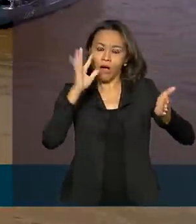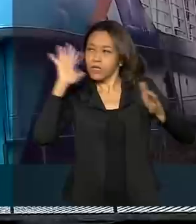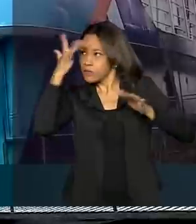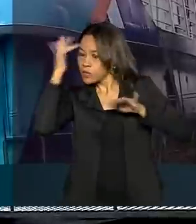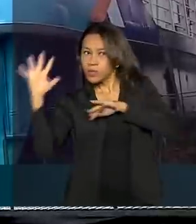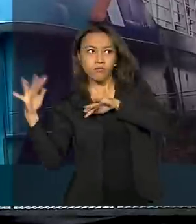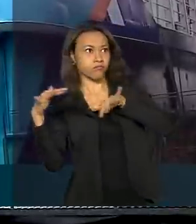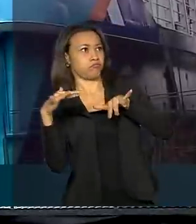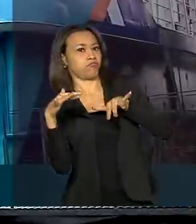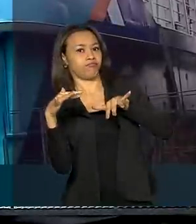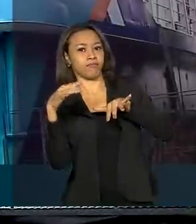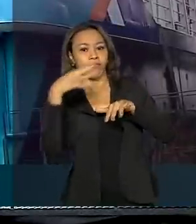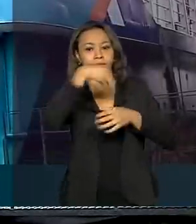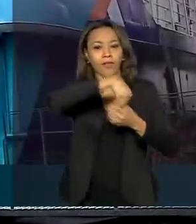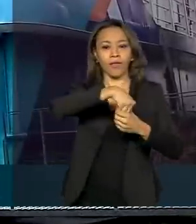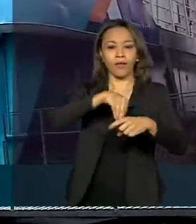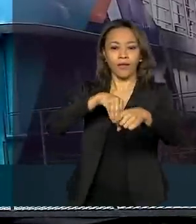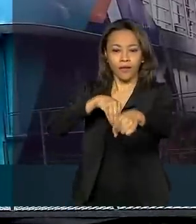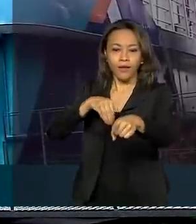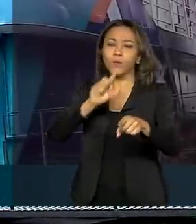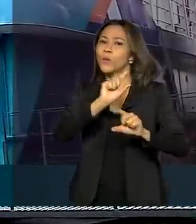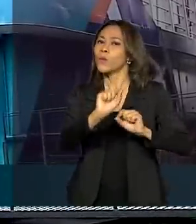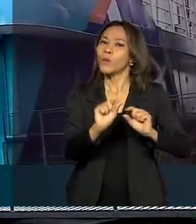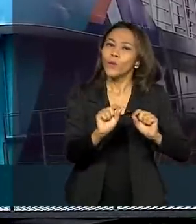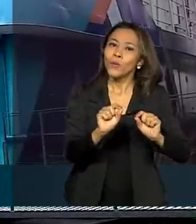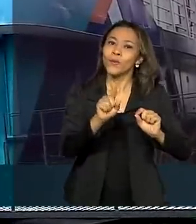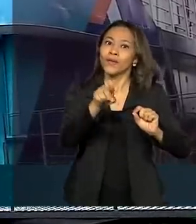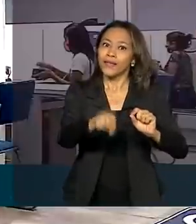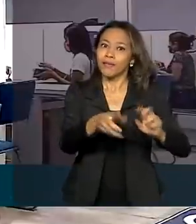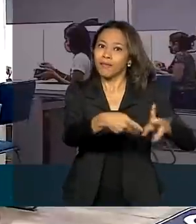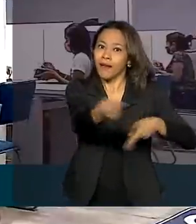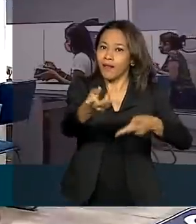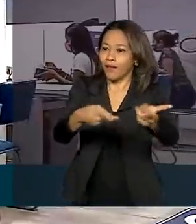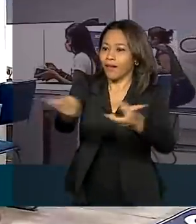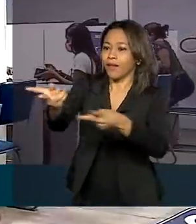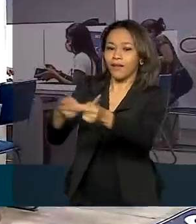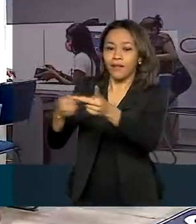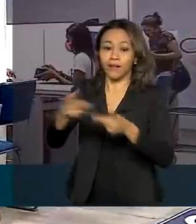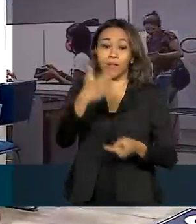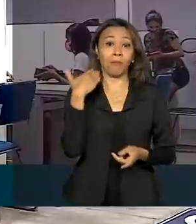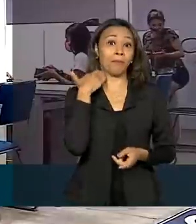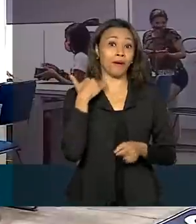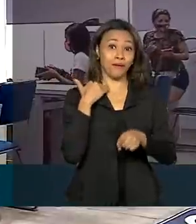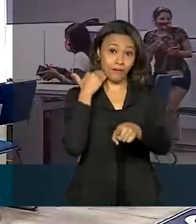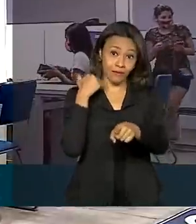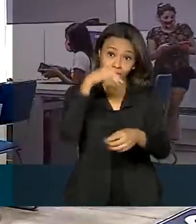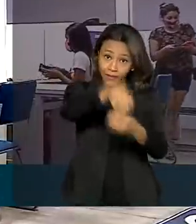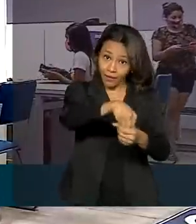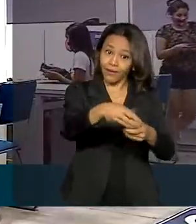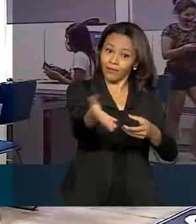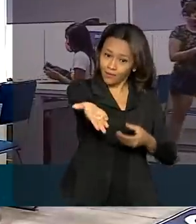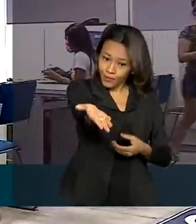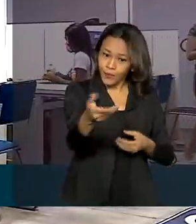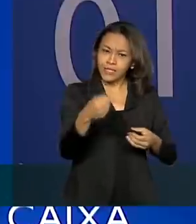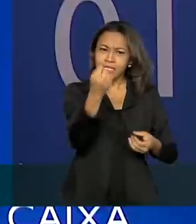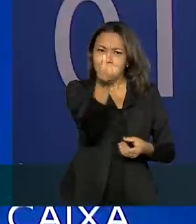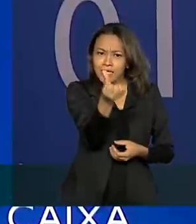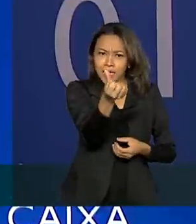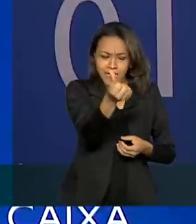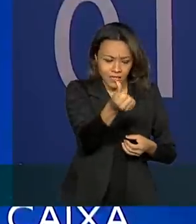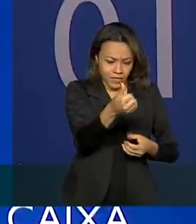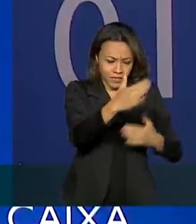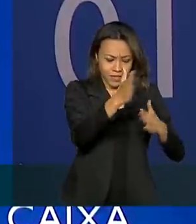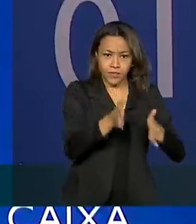atenção. Aborda uma carga preciosa e rara para a região, uma agência bancária. Lá dentro, seis guichês,